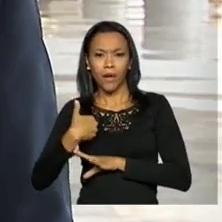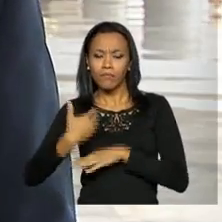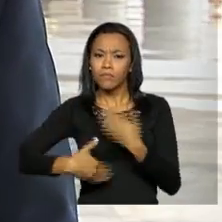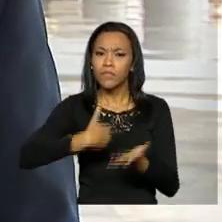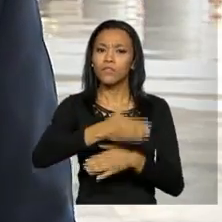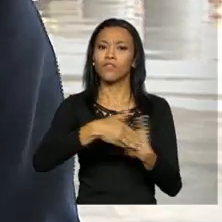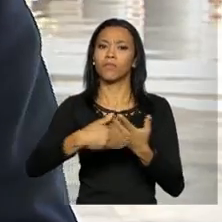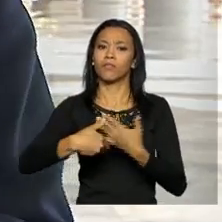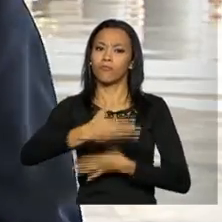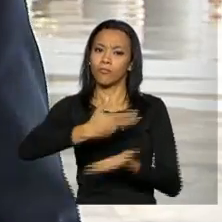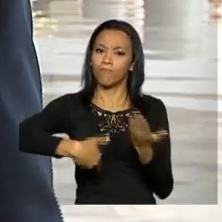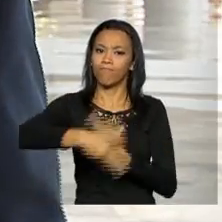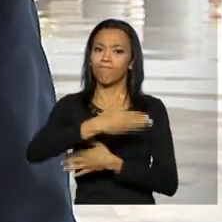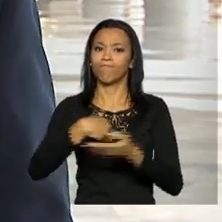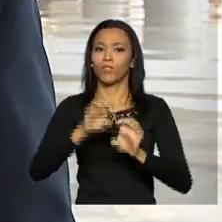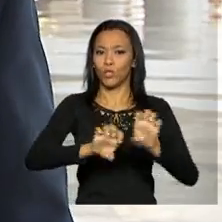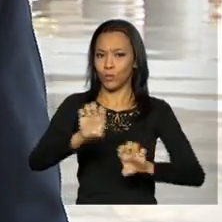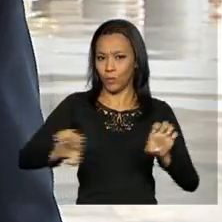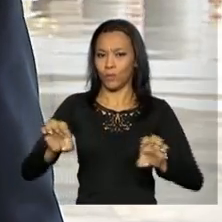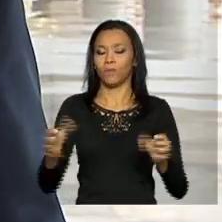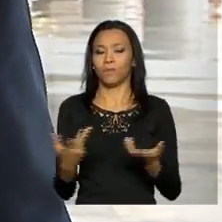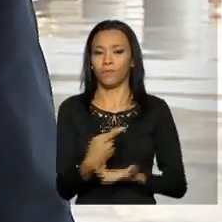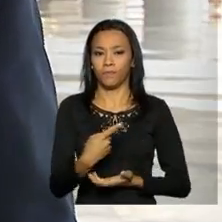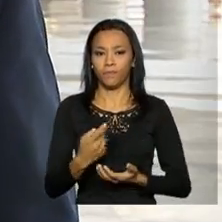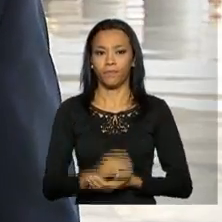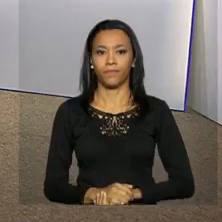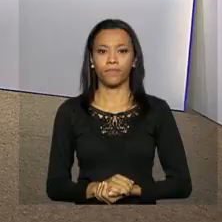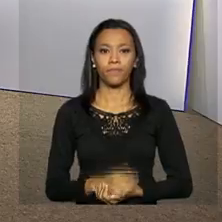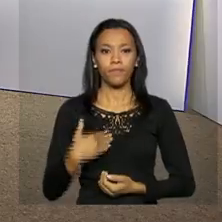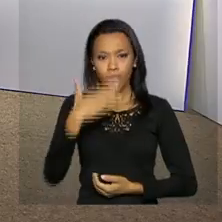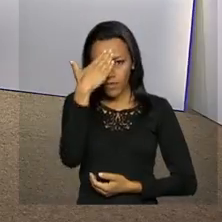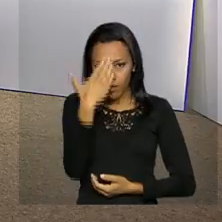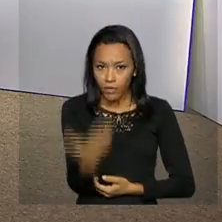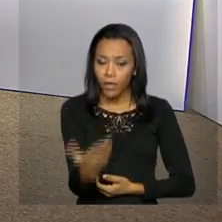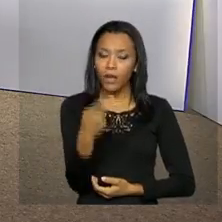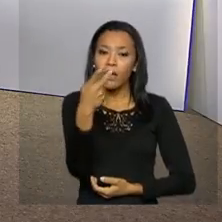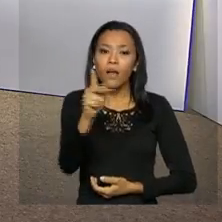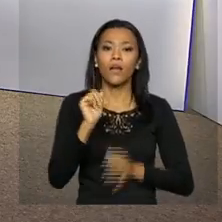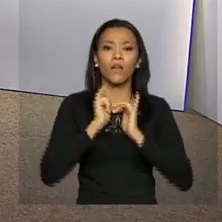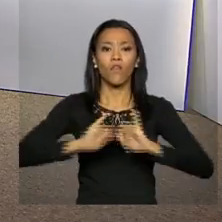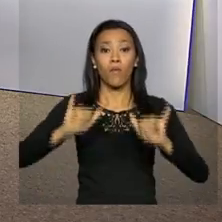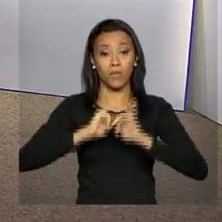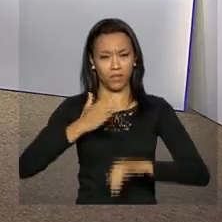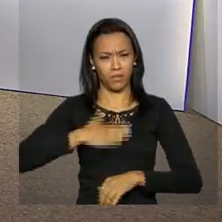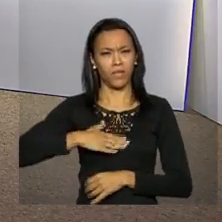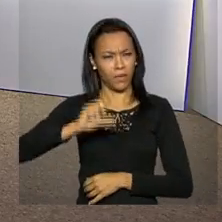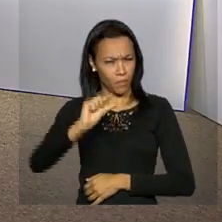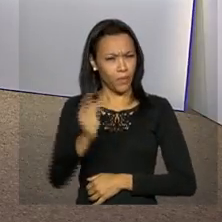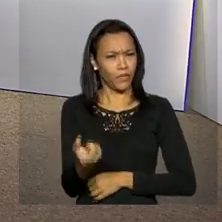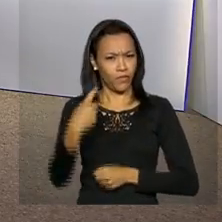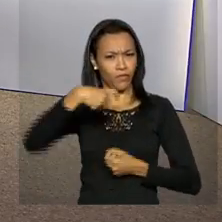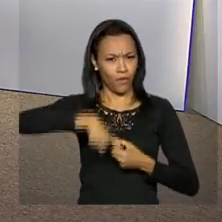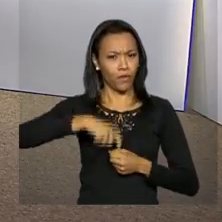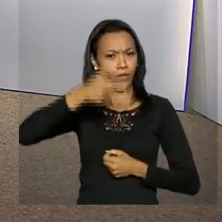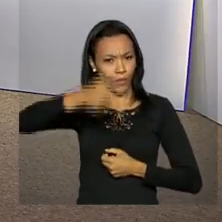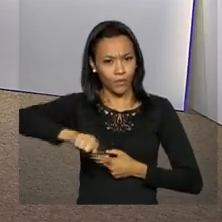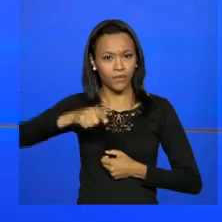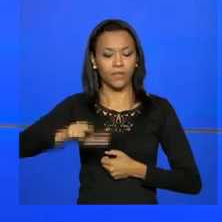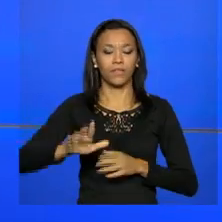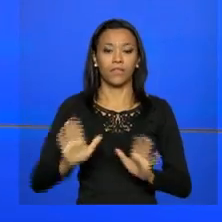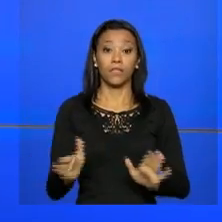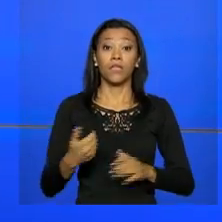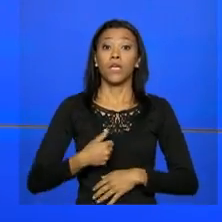infraestrutura para a região. Daniele. Obrigada, João Pedro, pelas suas informações. Daqui a pouco a gente volta a conversar novamente.